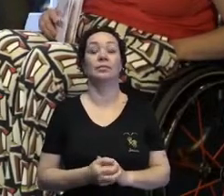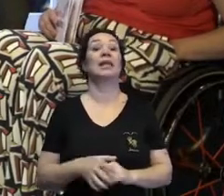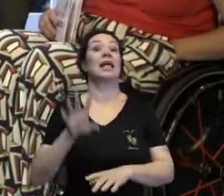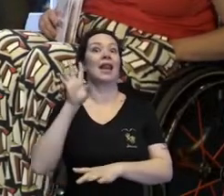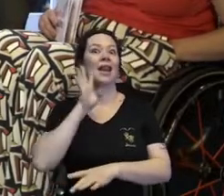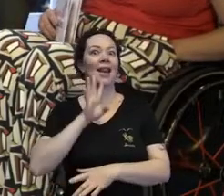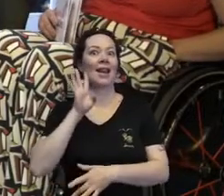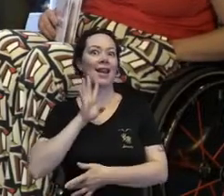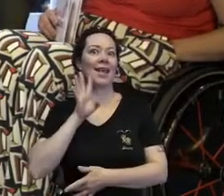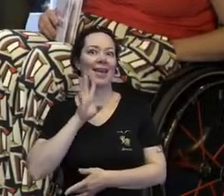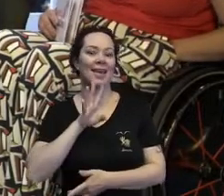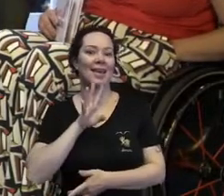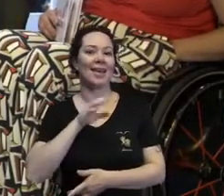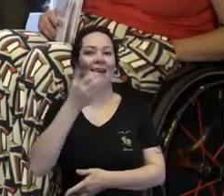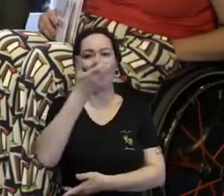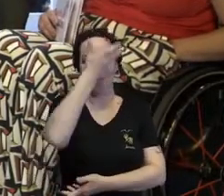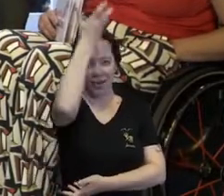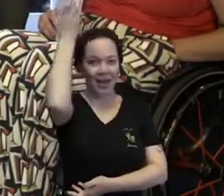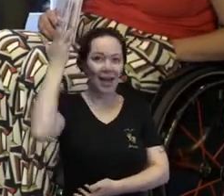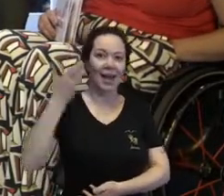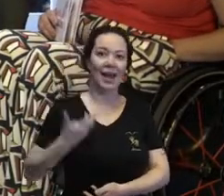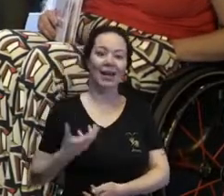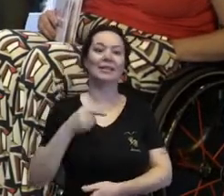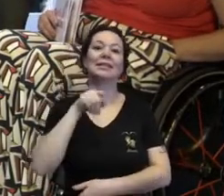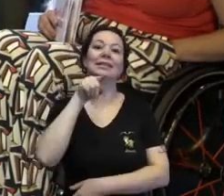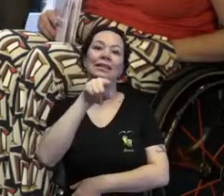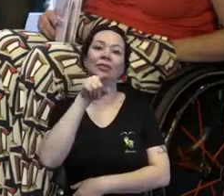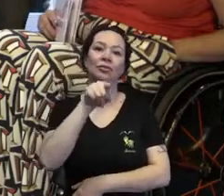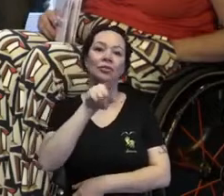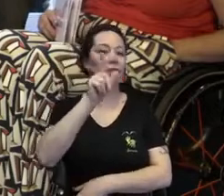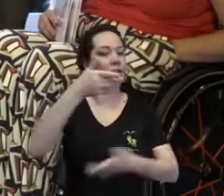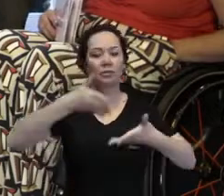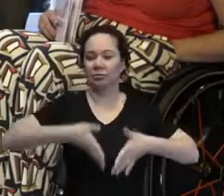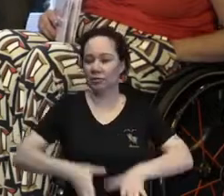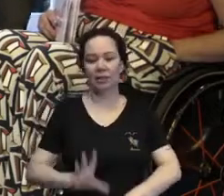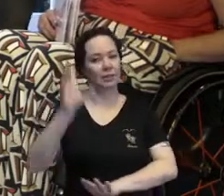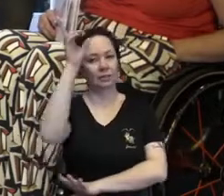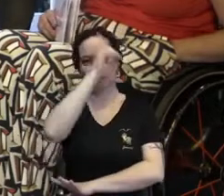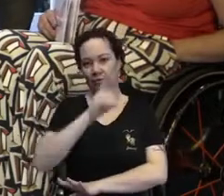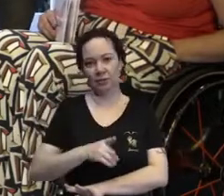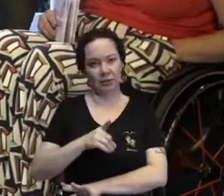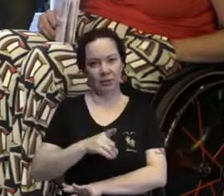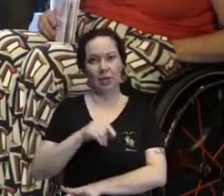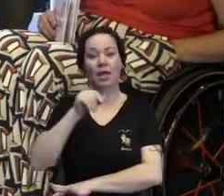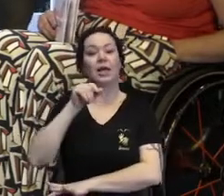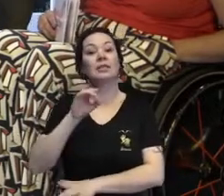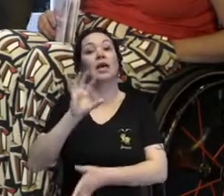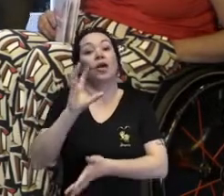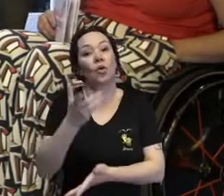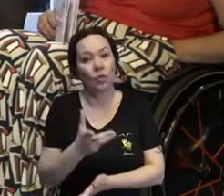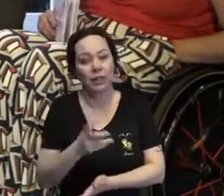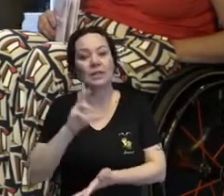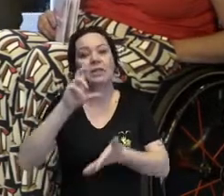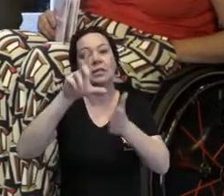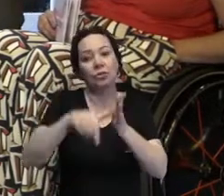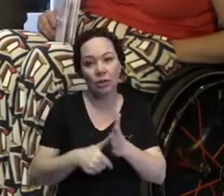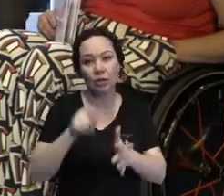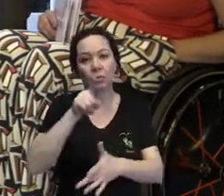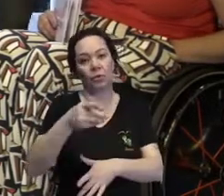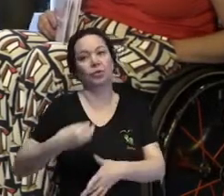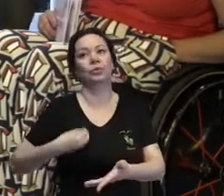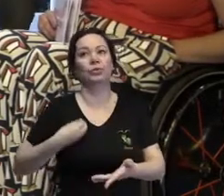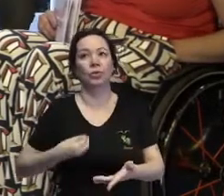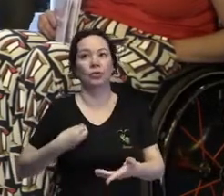Maravilha. Catarina, você não nasceu com deficiência, você adquiriu uma deficiência. A gente estava conversando aqui nos